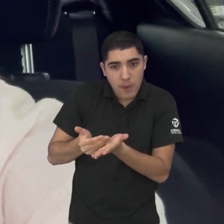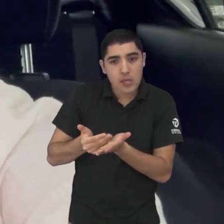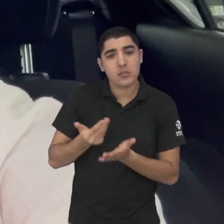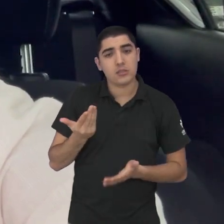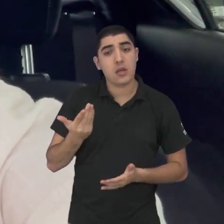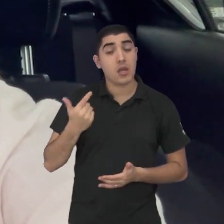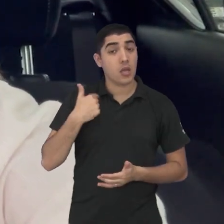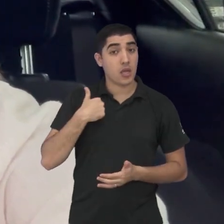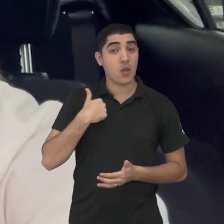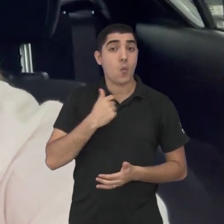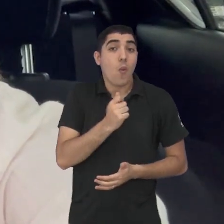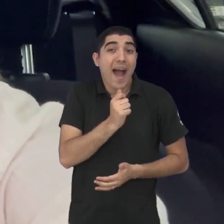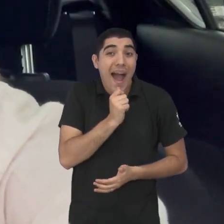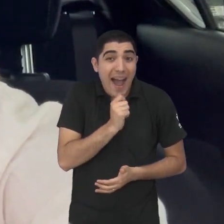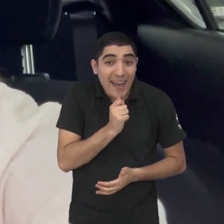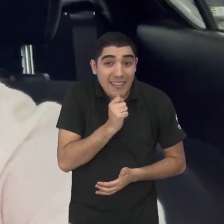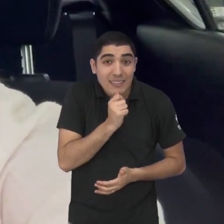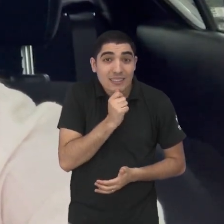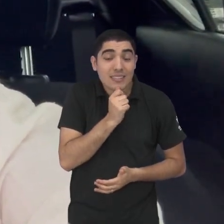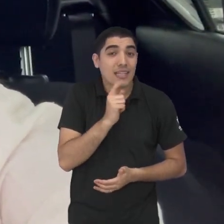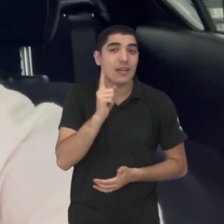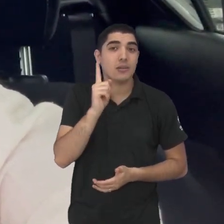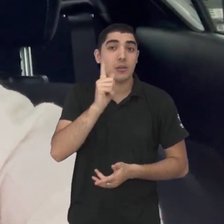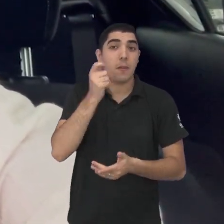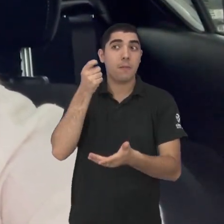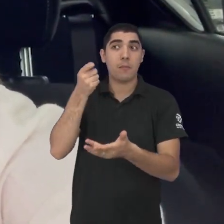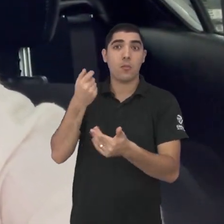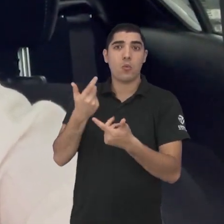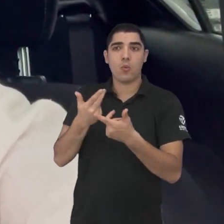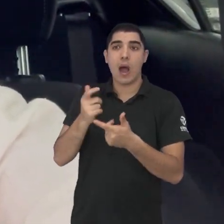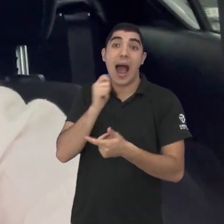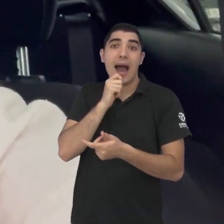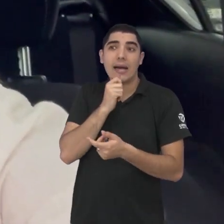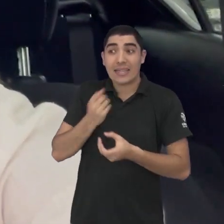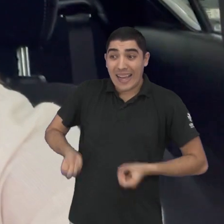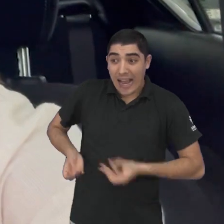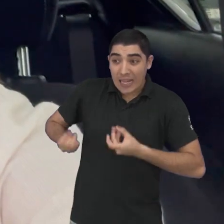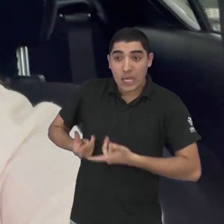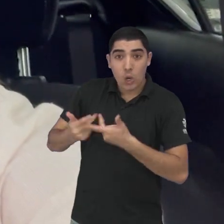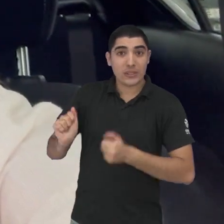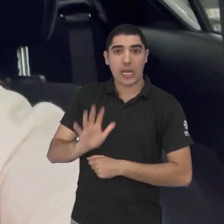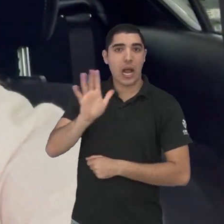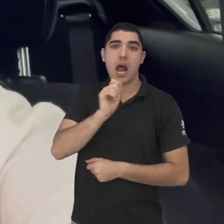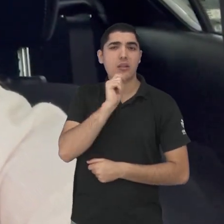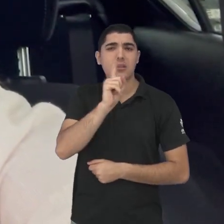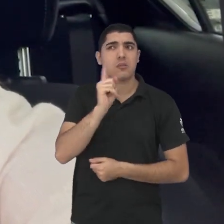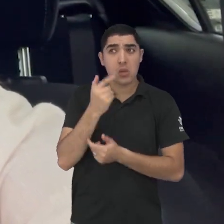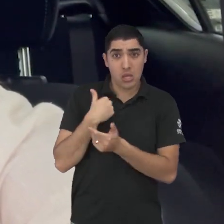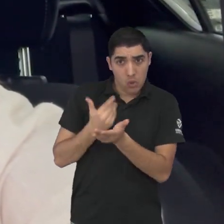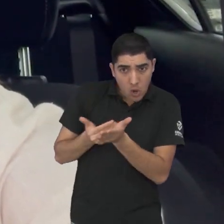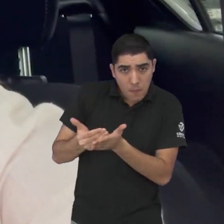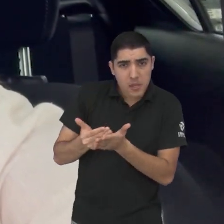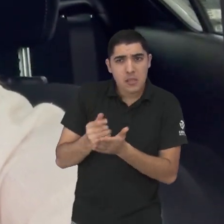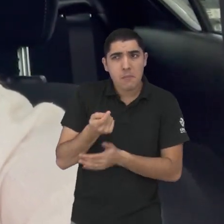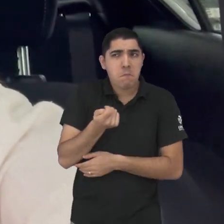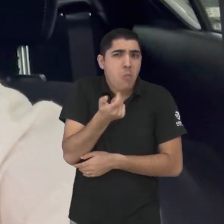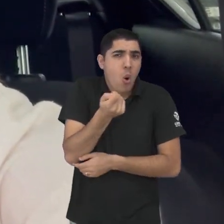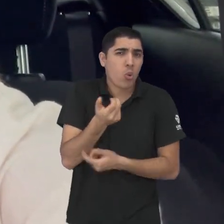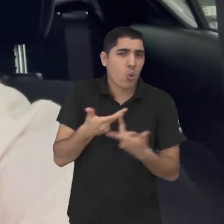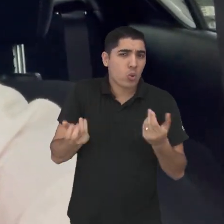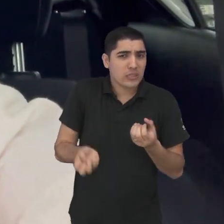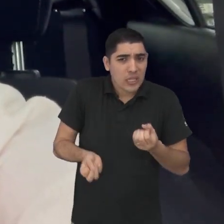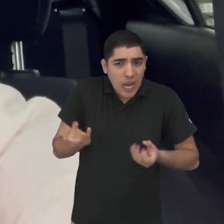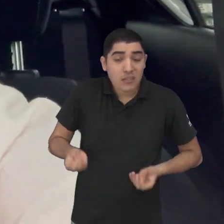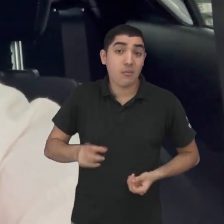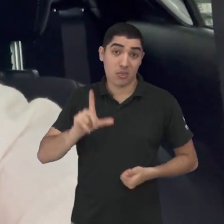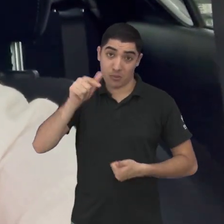acho que assim eu ainda nem cheguei na parte mais cara no x ali da questão no início não existe muito gasto mas aí